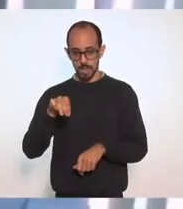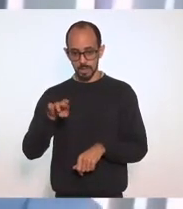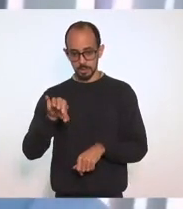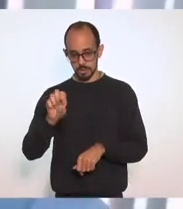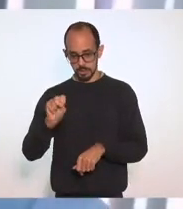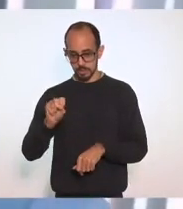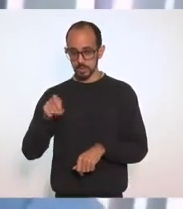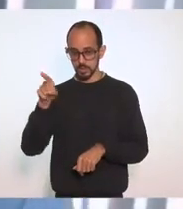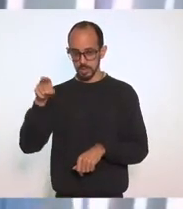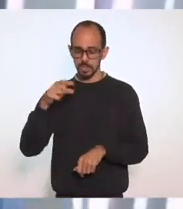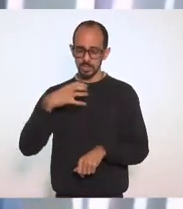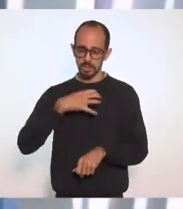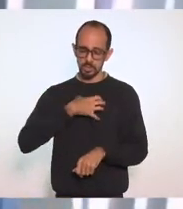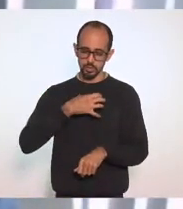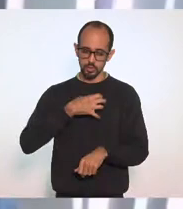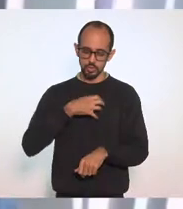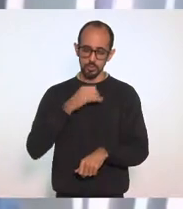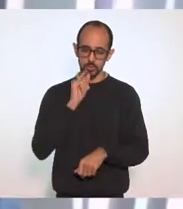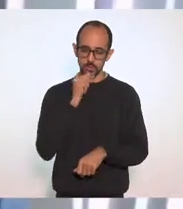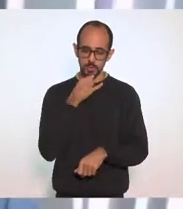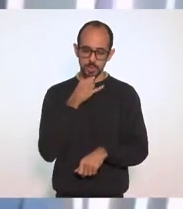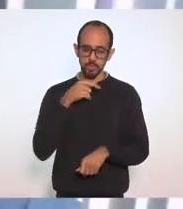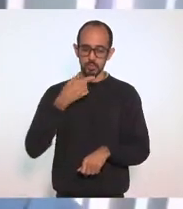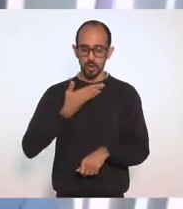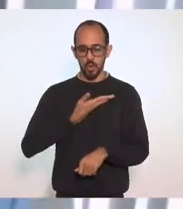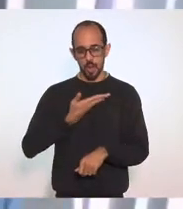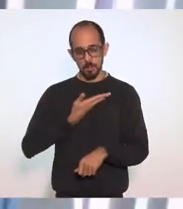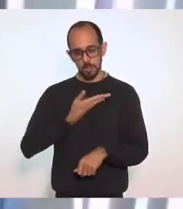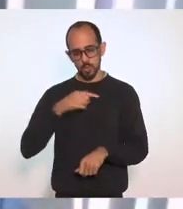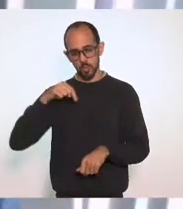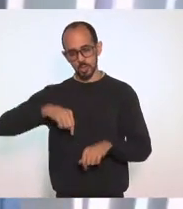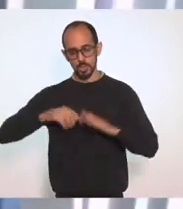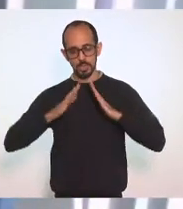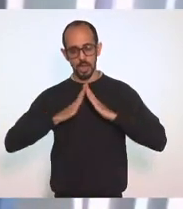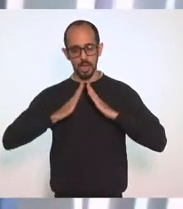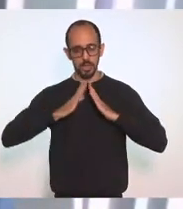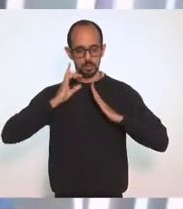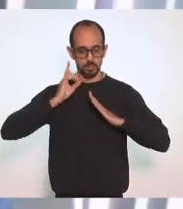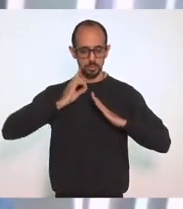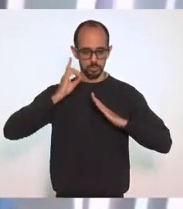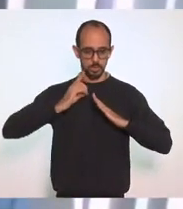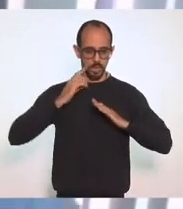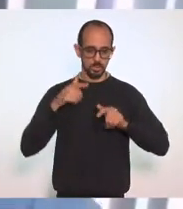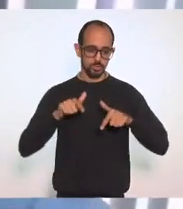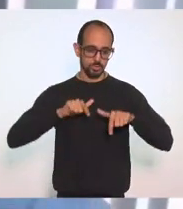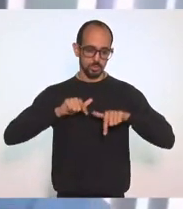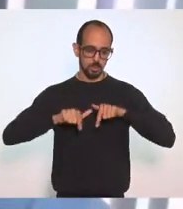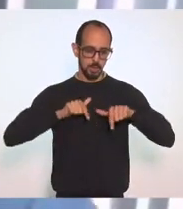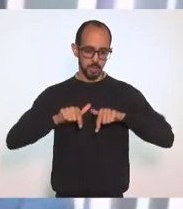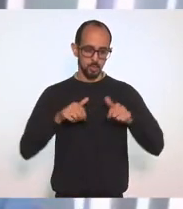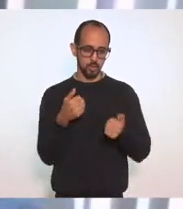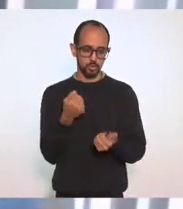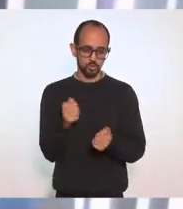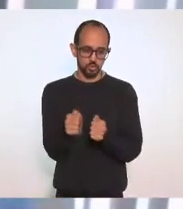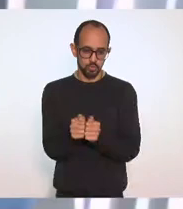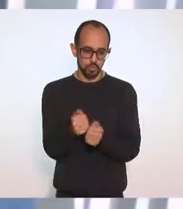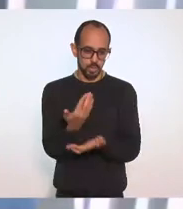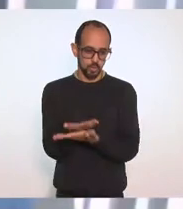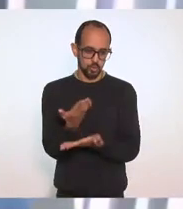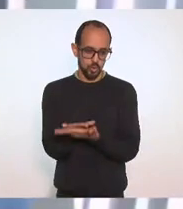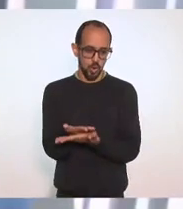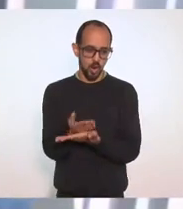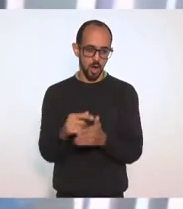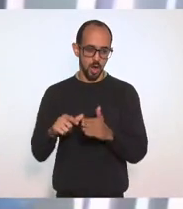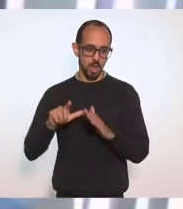com a perda do Adjonson que foi nosso colega aqui na LERJ e trabalhou por vários anos na Escola do Legislativo. Então, deixar também o registro da nossa